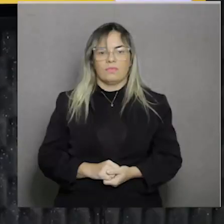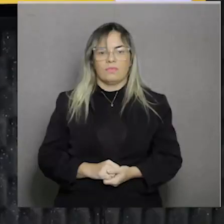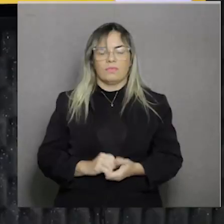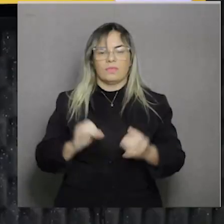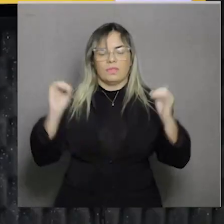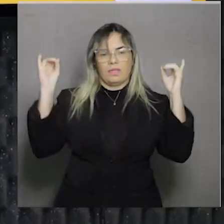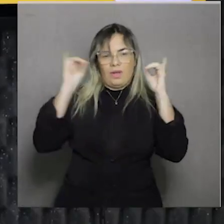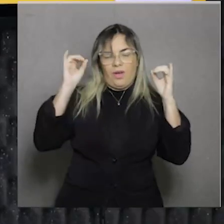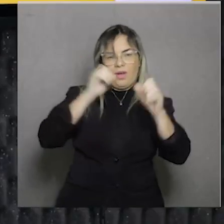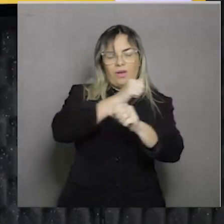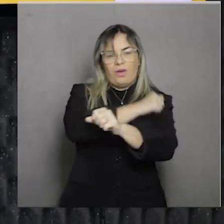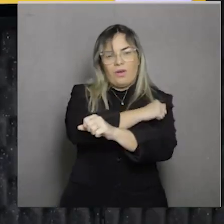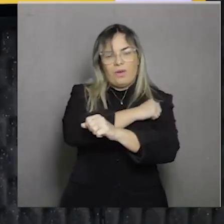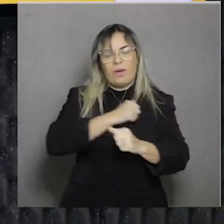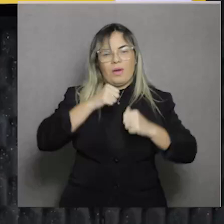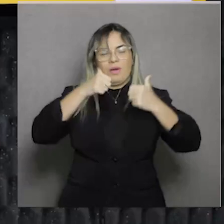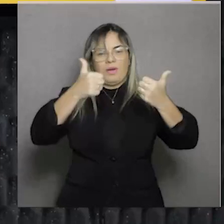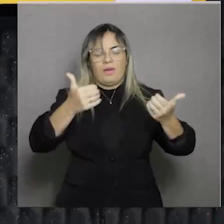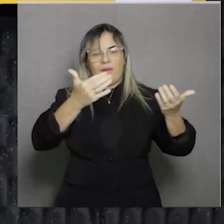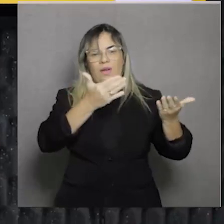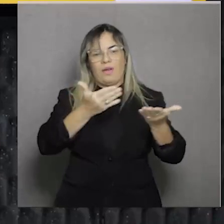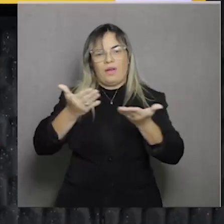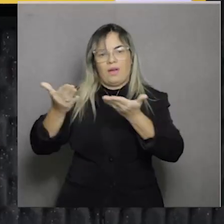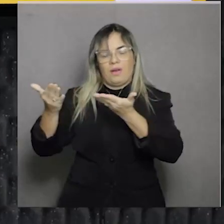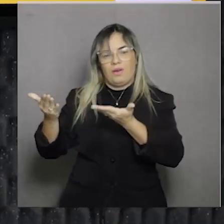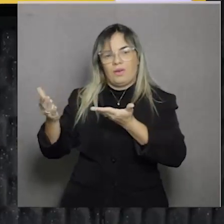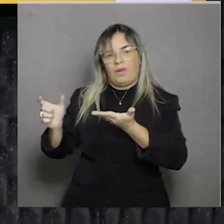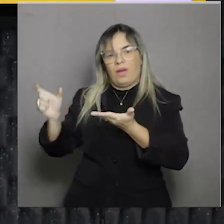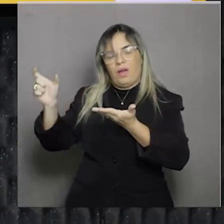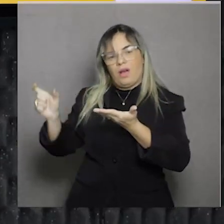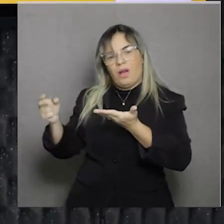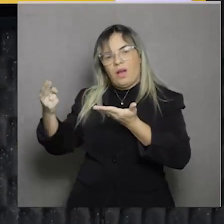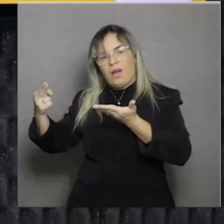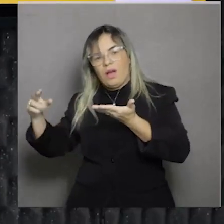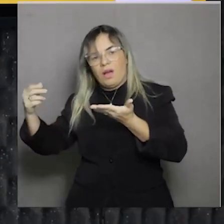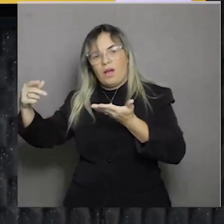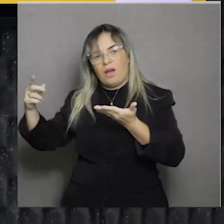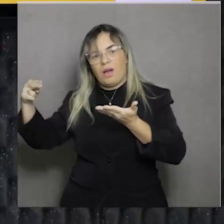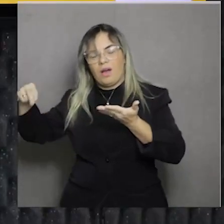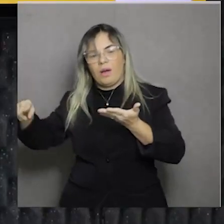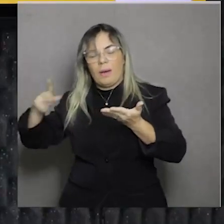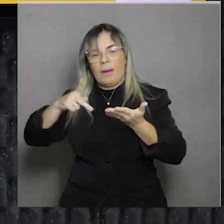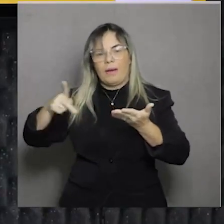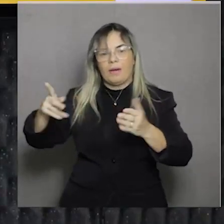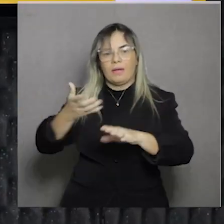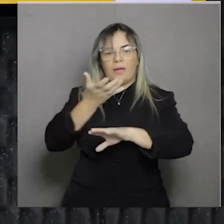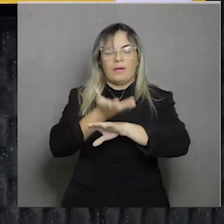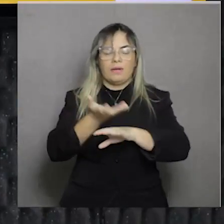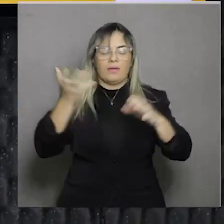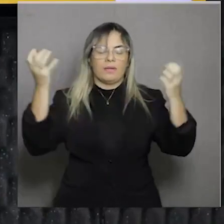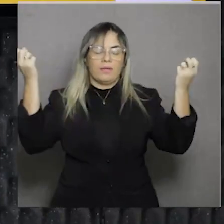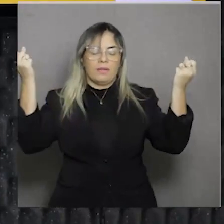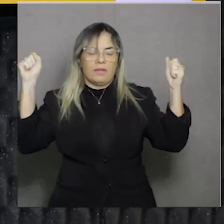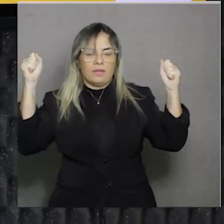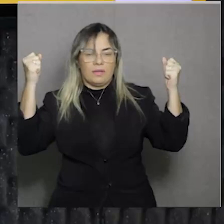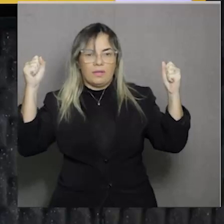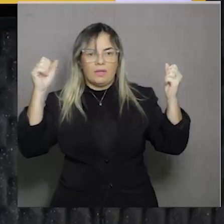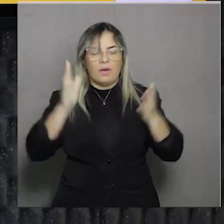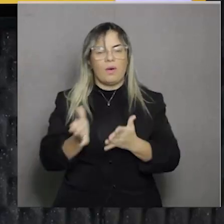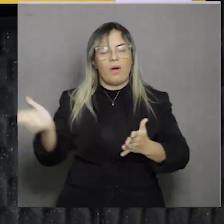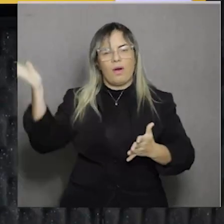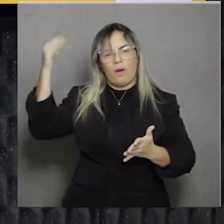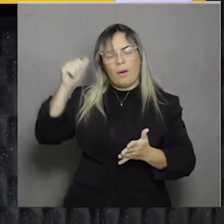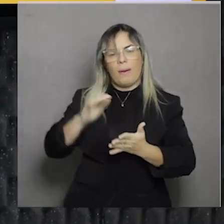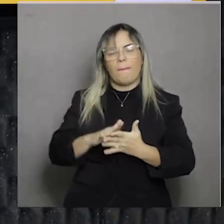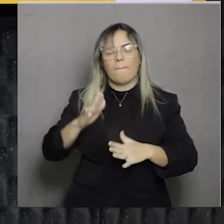Olá, galerinha! Tudo bem com vocês? Meu nome é Carlos Ancena, sou professor de Educação Física e vamos para